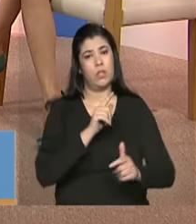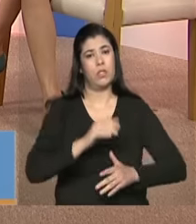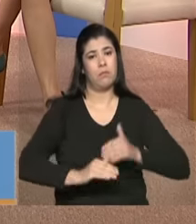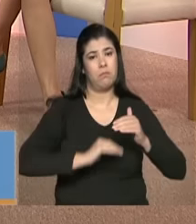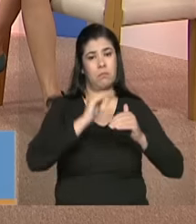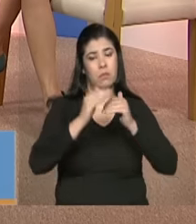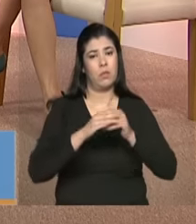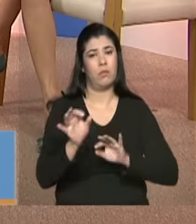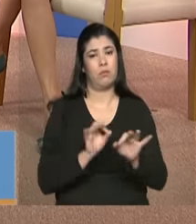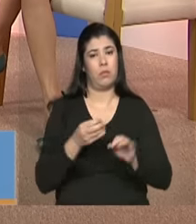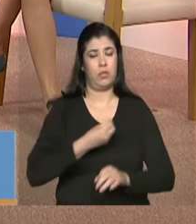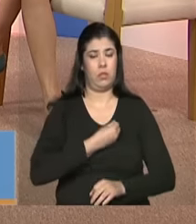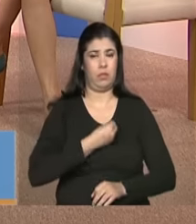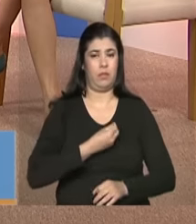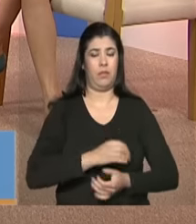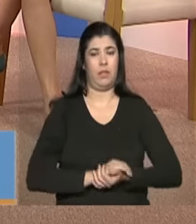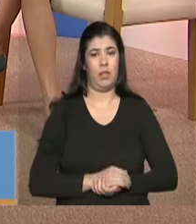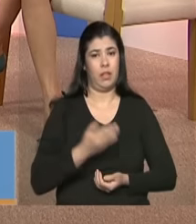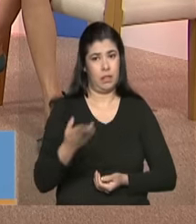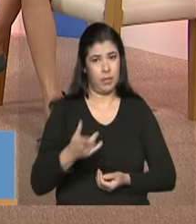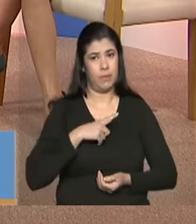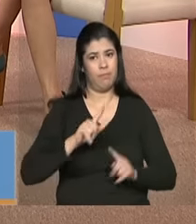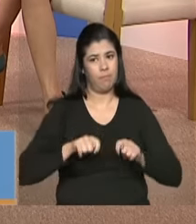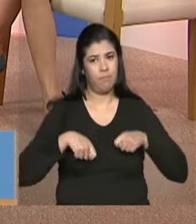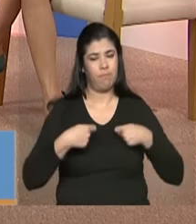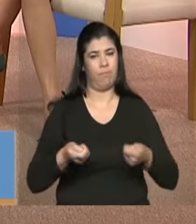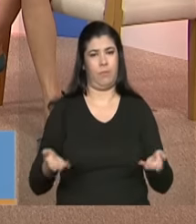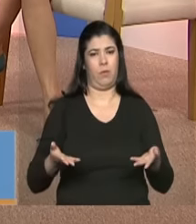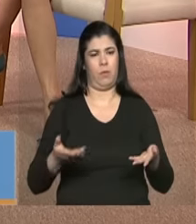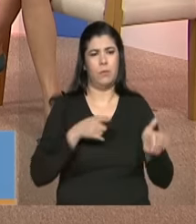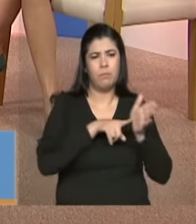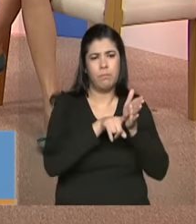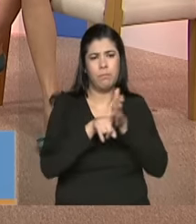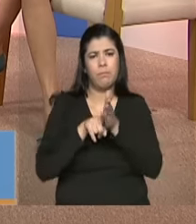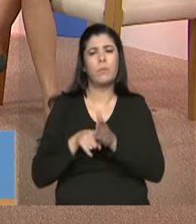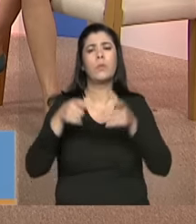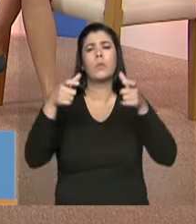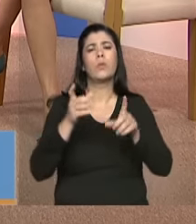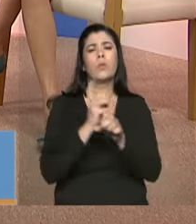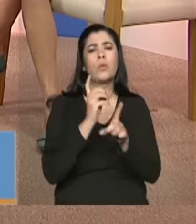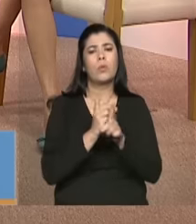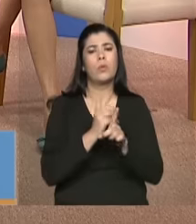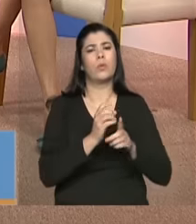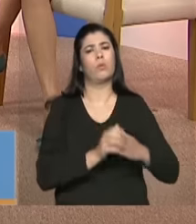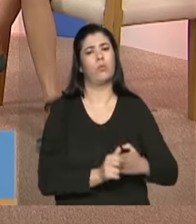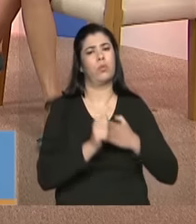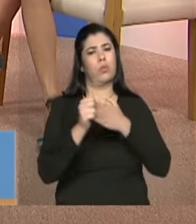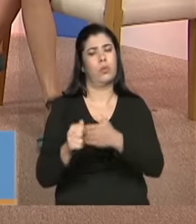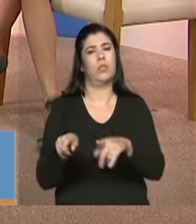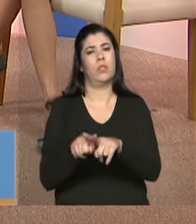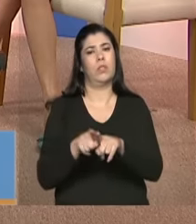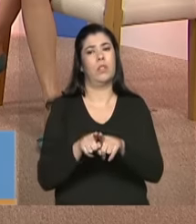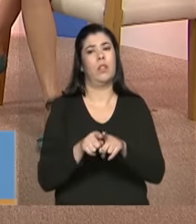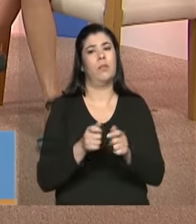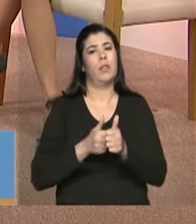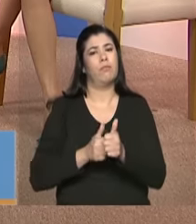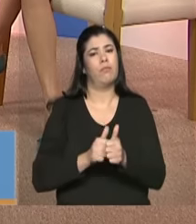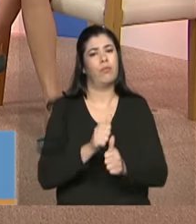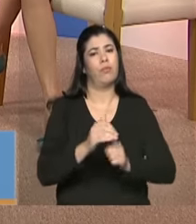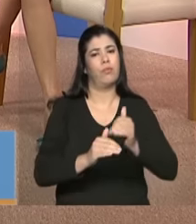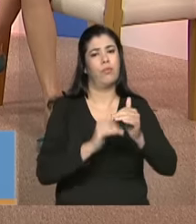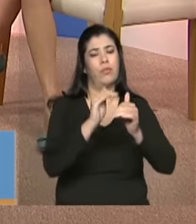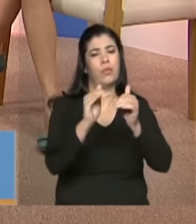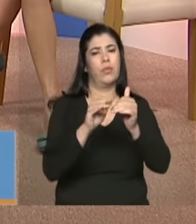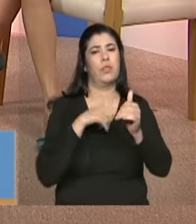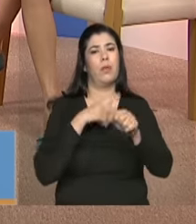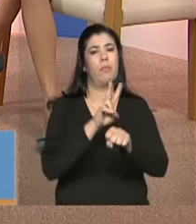projetos de vida. Então esse é o grande desafio, localizar essas pessoas, encaminhar e também acompanhar o desenvolvimento delas.